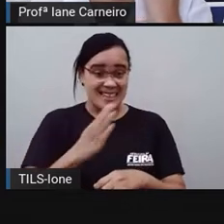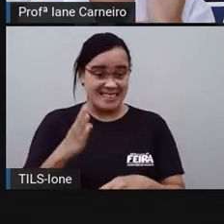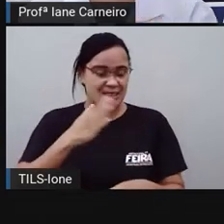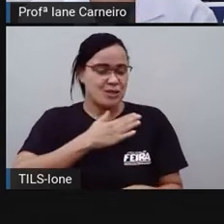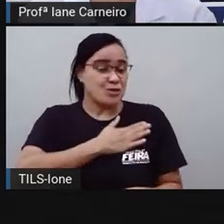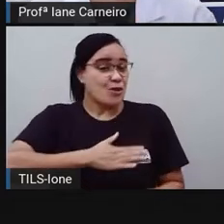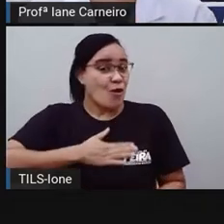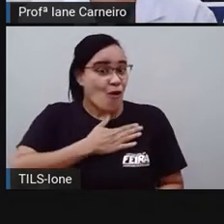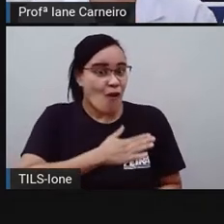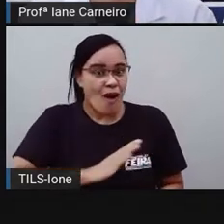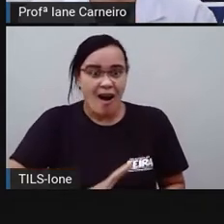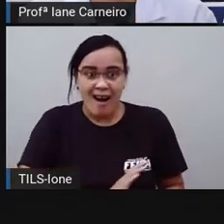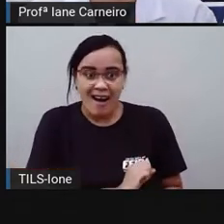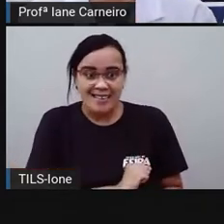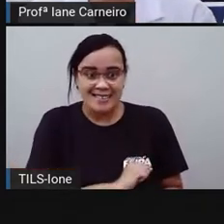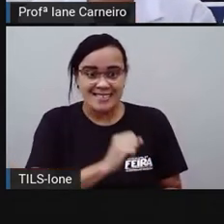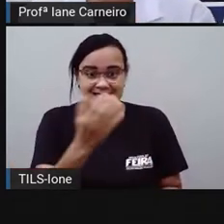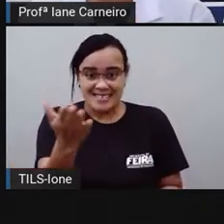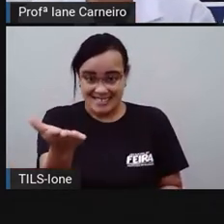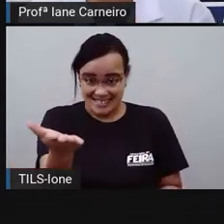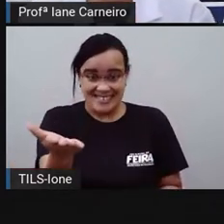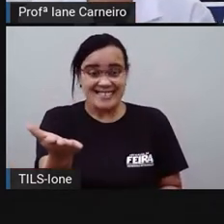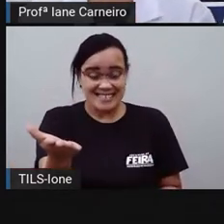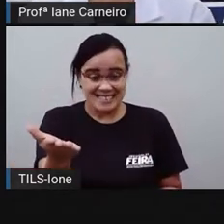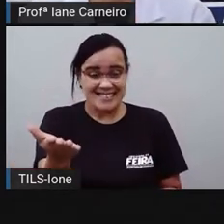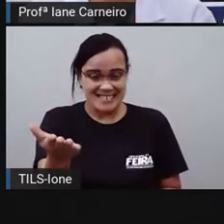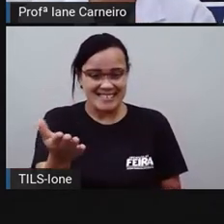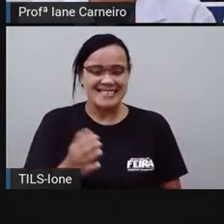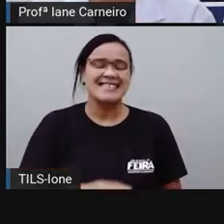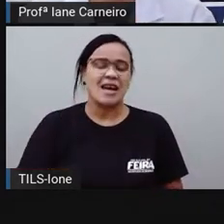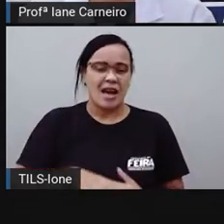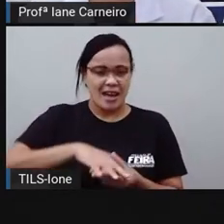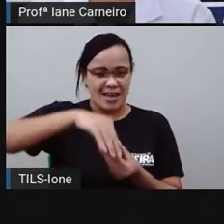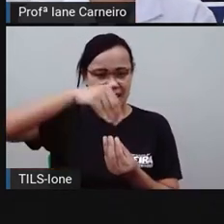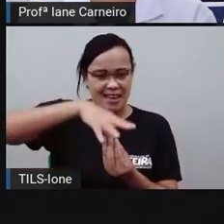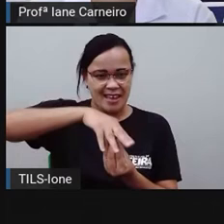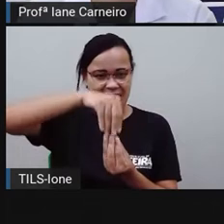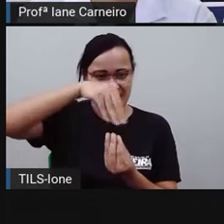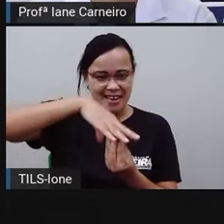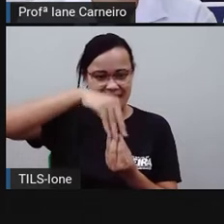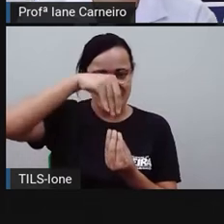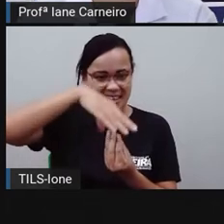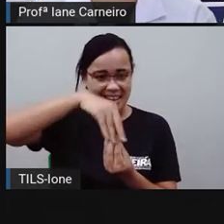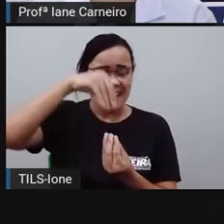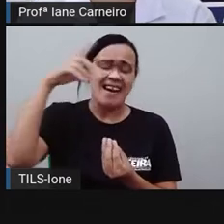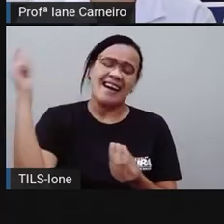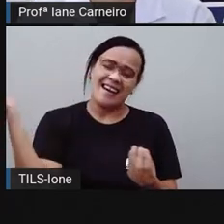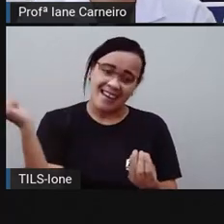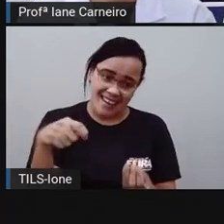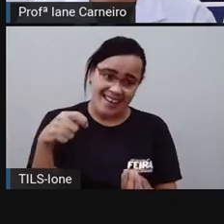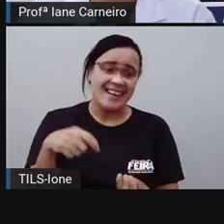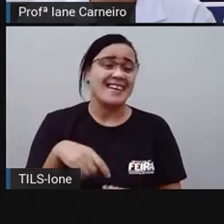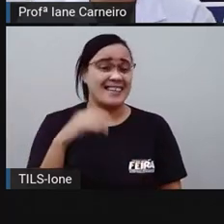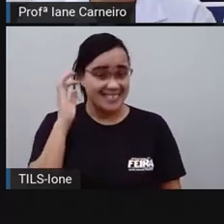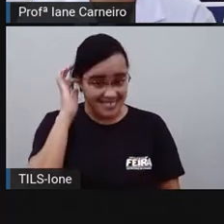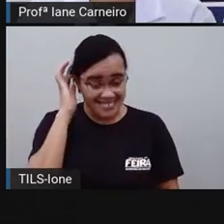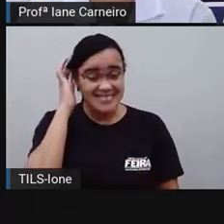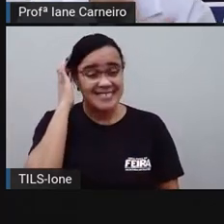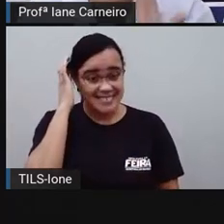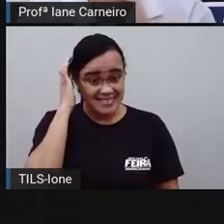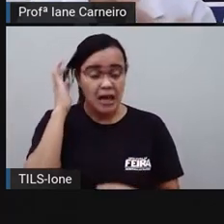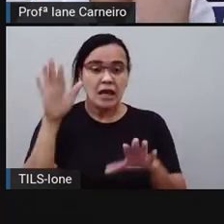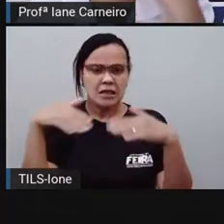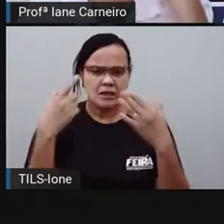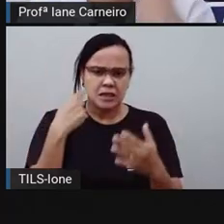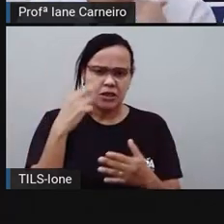Então, aqui tem os ingredientes. A gente vê aqui pela imagem, né? E aqui o nome escrito coxinhas, né? Então, aqui a gente vê os ingredientes.